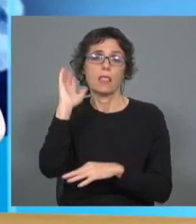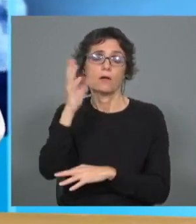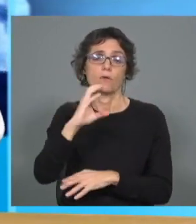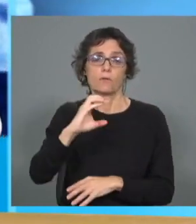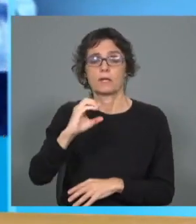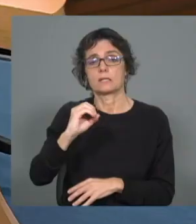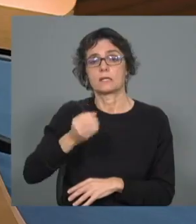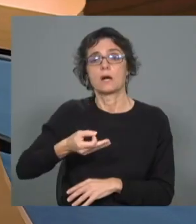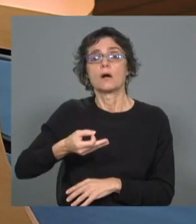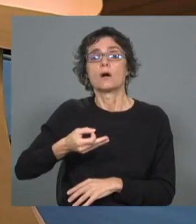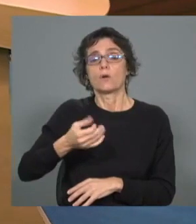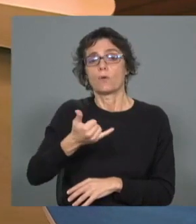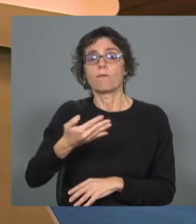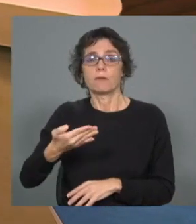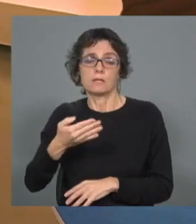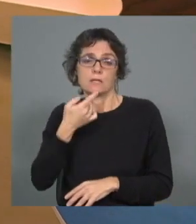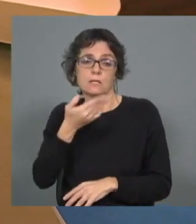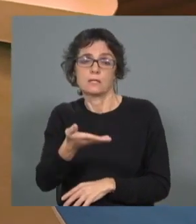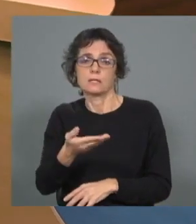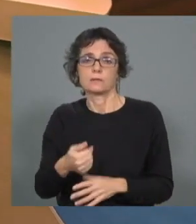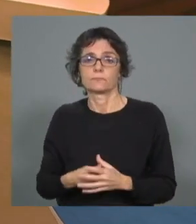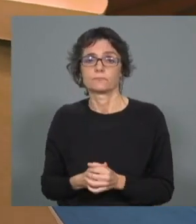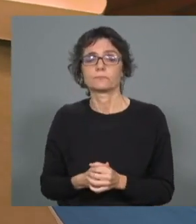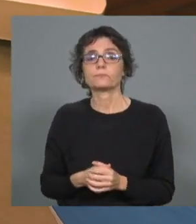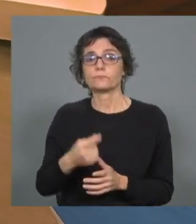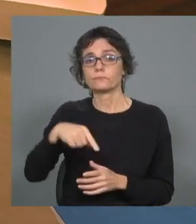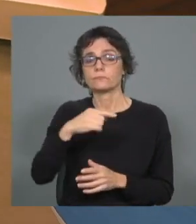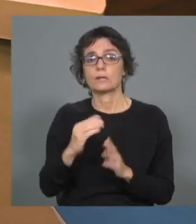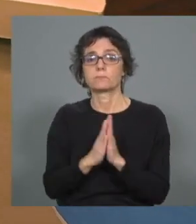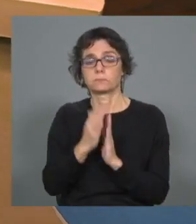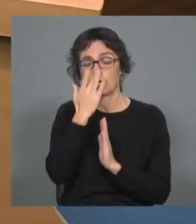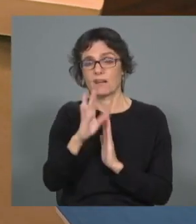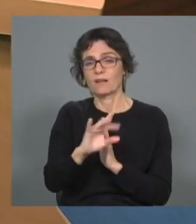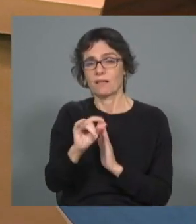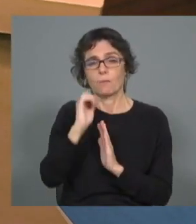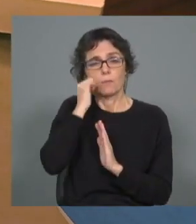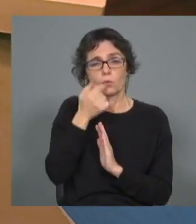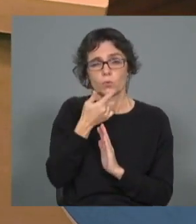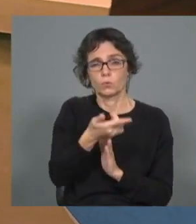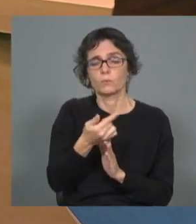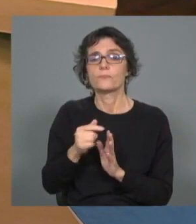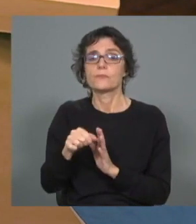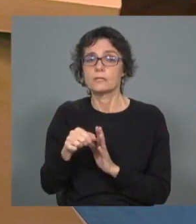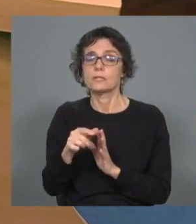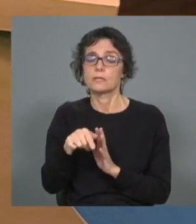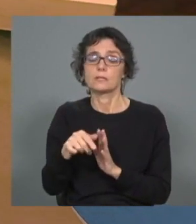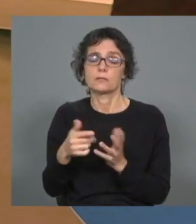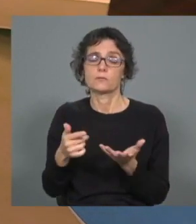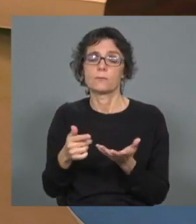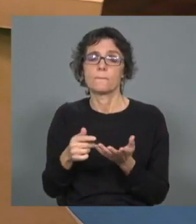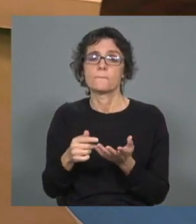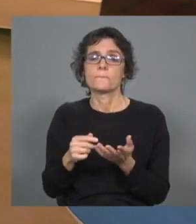por isso que pedem à Igreja Africana que sejam de facto tidos em conta às perdas e danos que estão em causa? Sim, esse é o mecanismo da grande